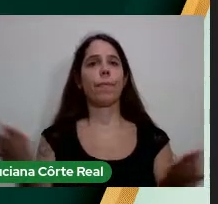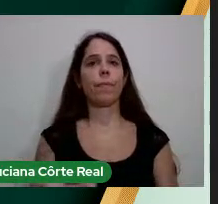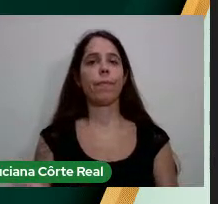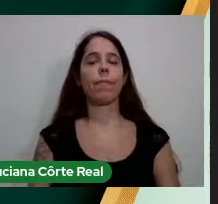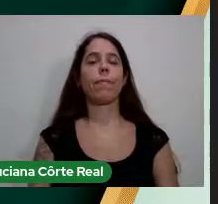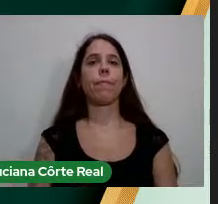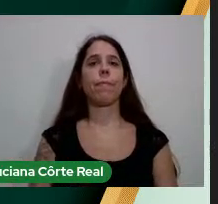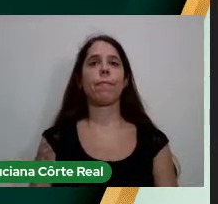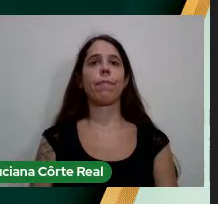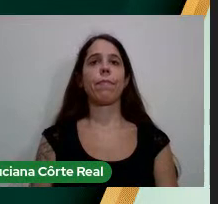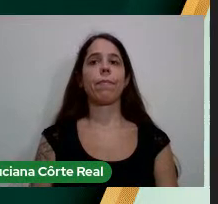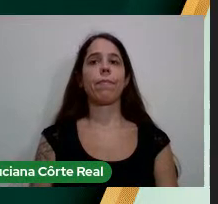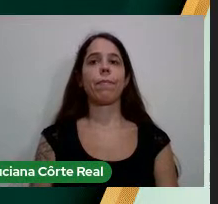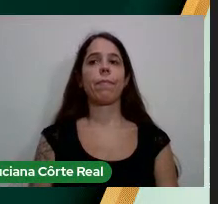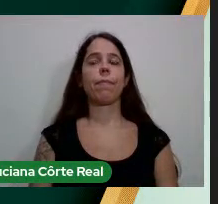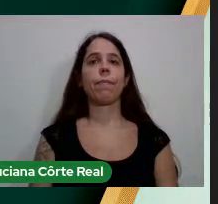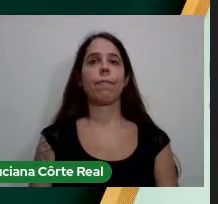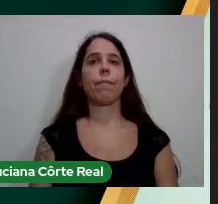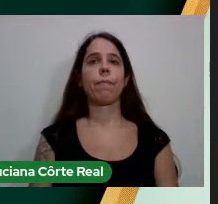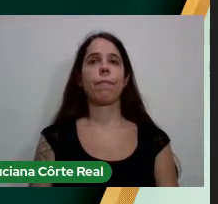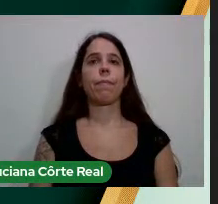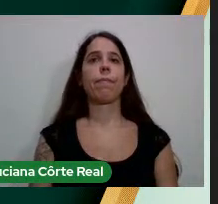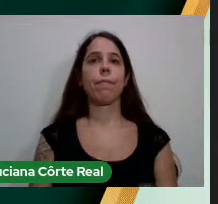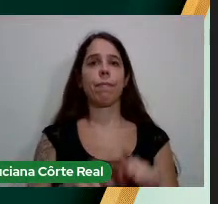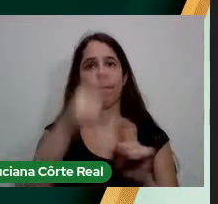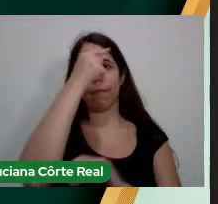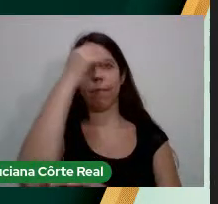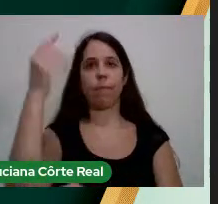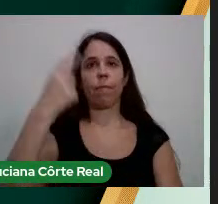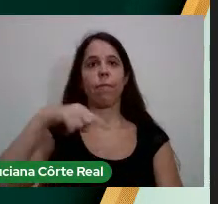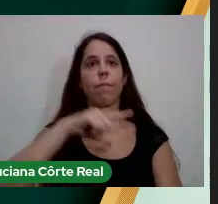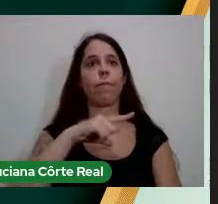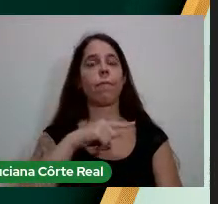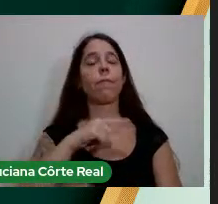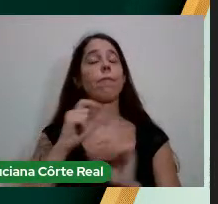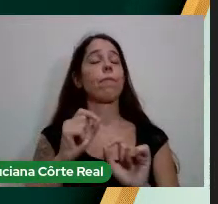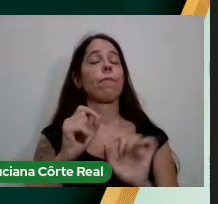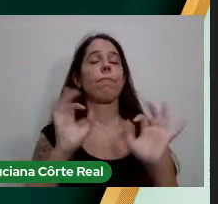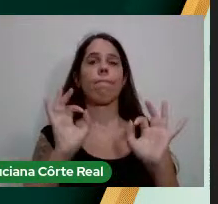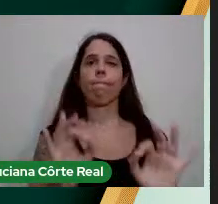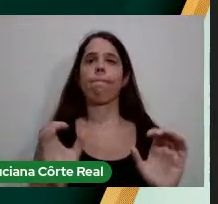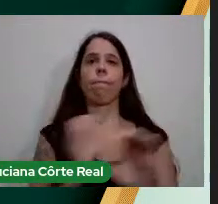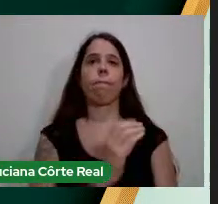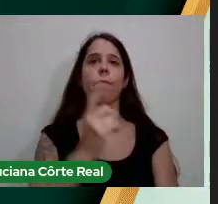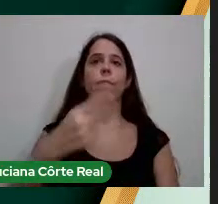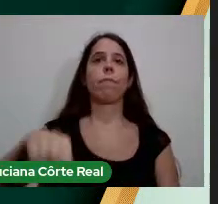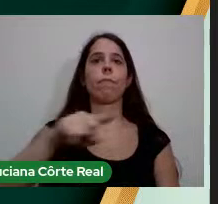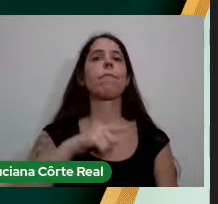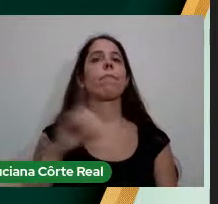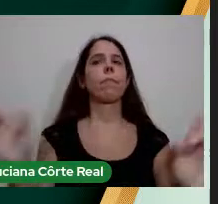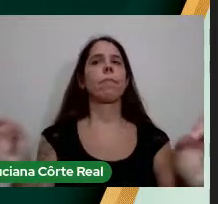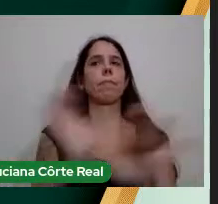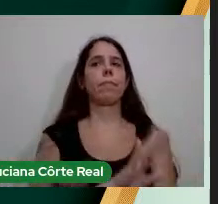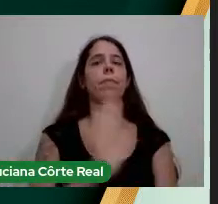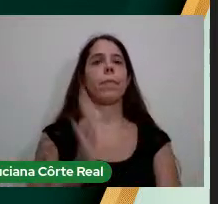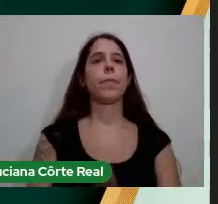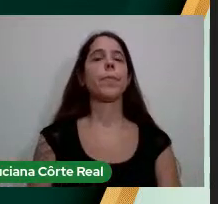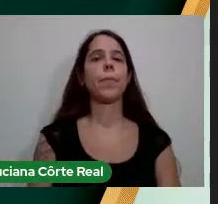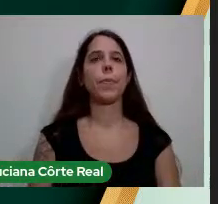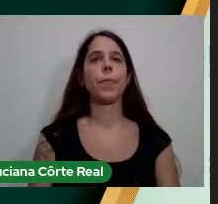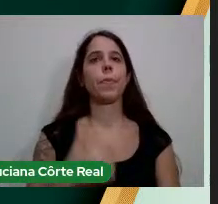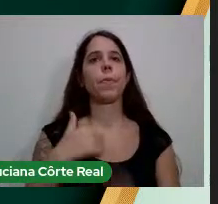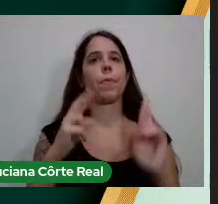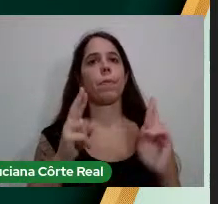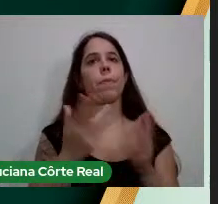E Com o Unipampa Nós temos Absoluta certeza Que vocês Estão preparados E eu